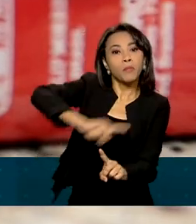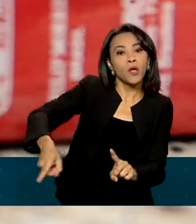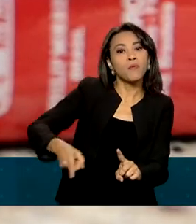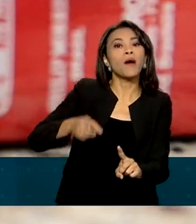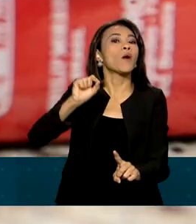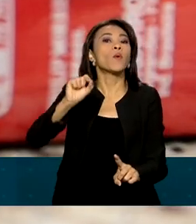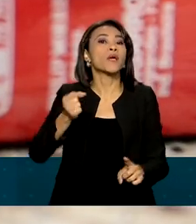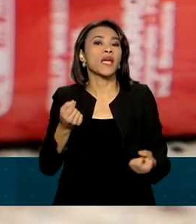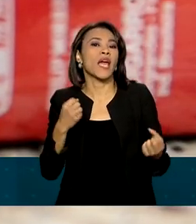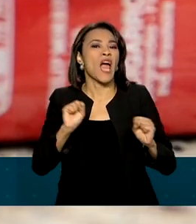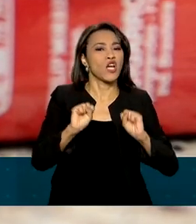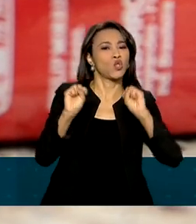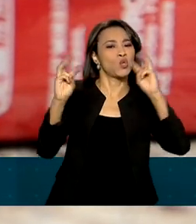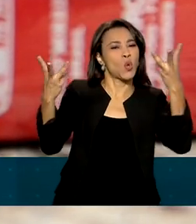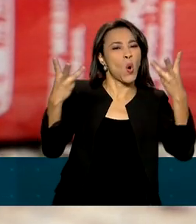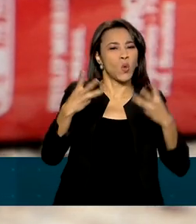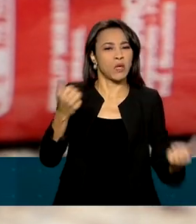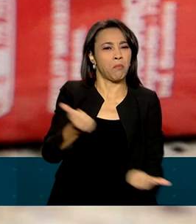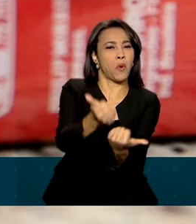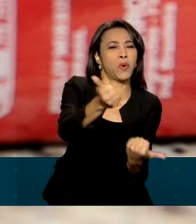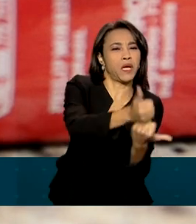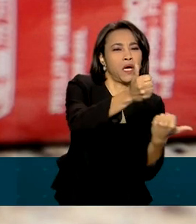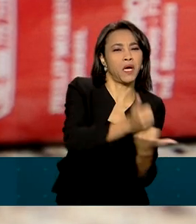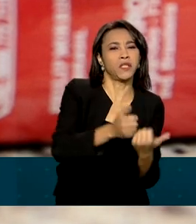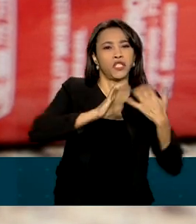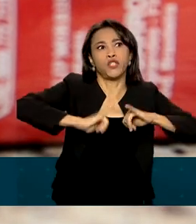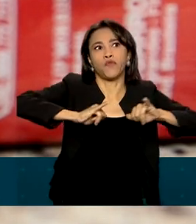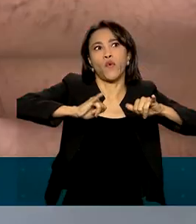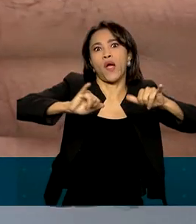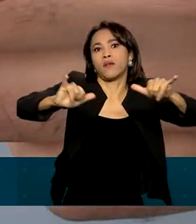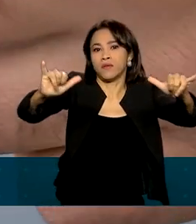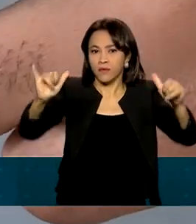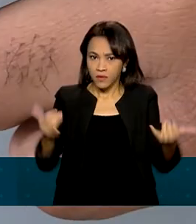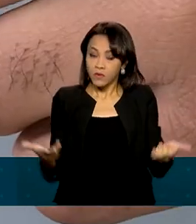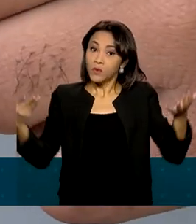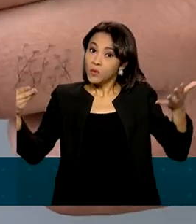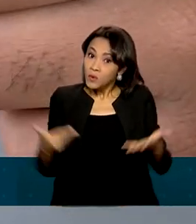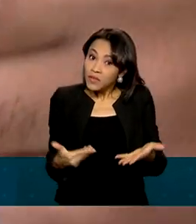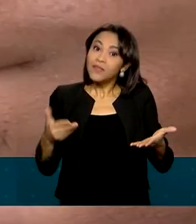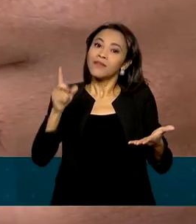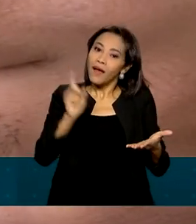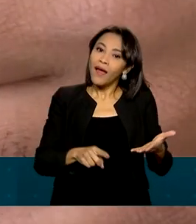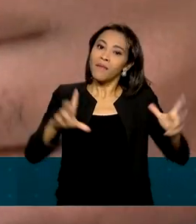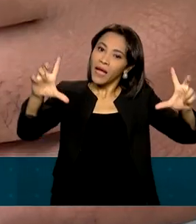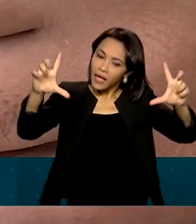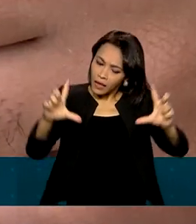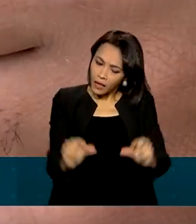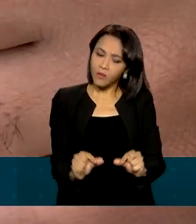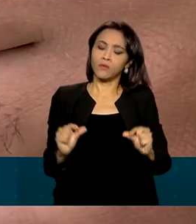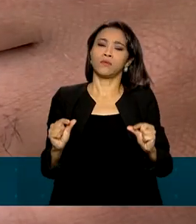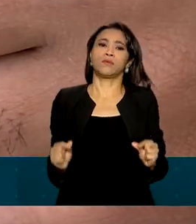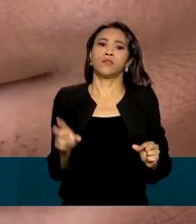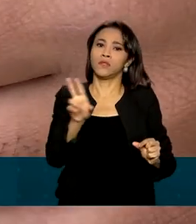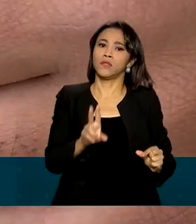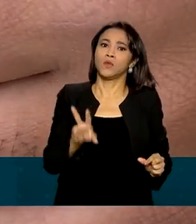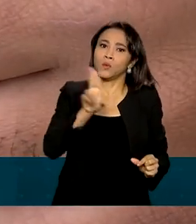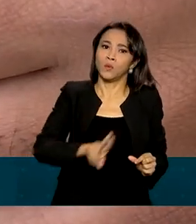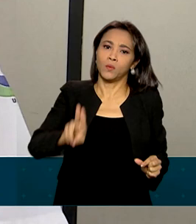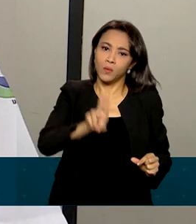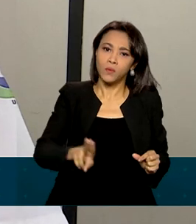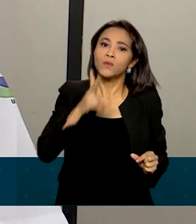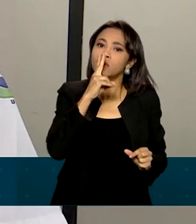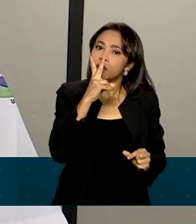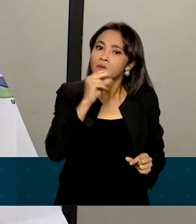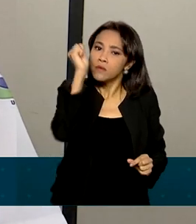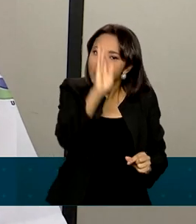patrocínio a shows e restrições à publicidade de cigarro. Tudo isso vem contribuindo para a redução do consumo no país.